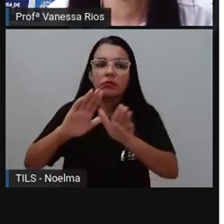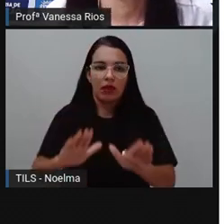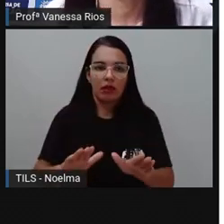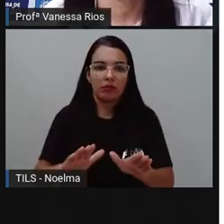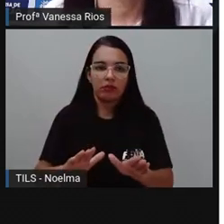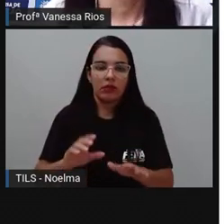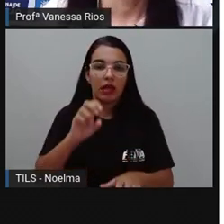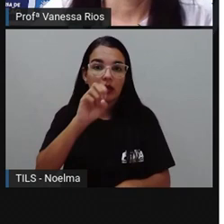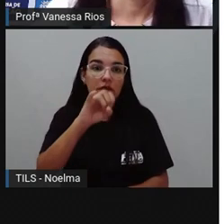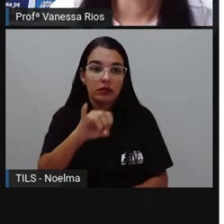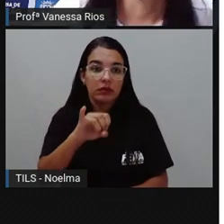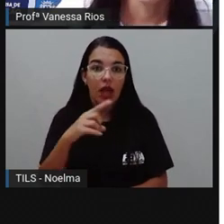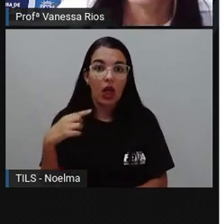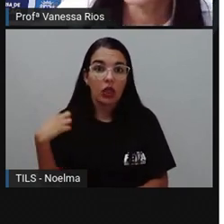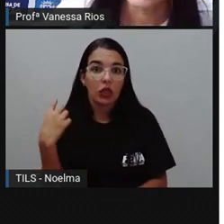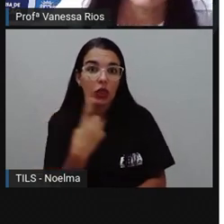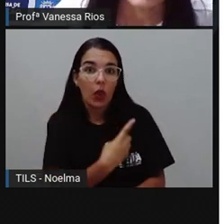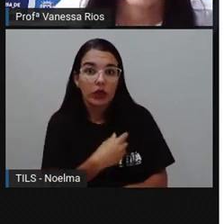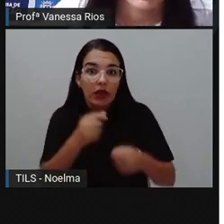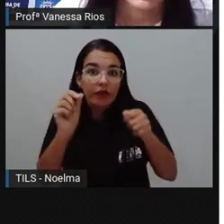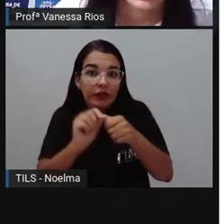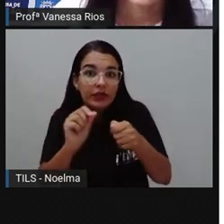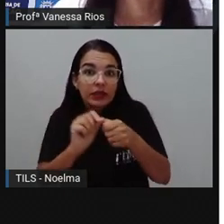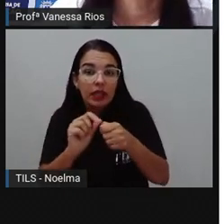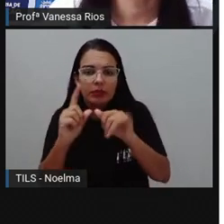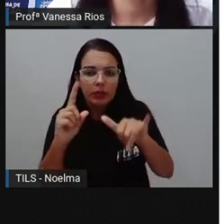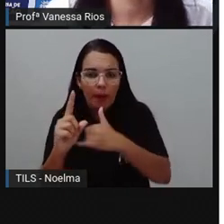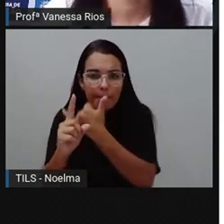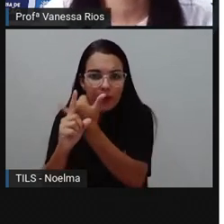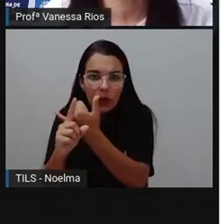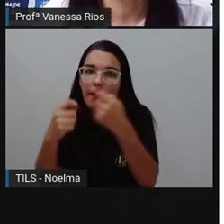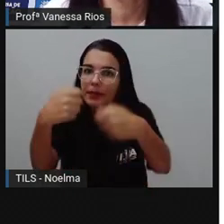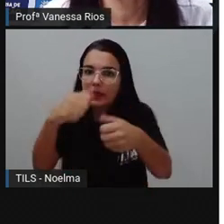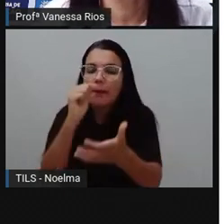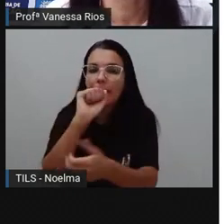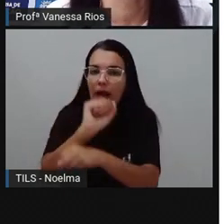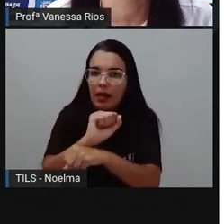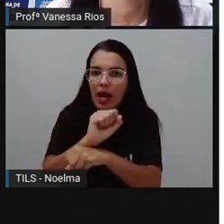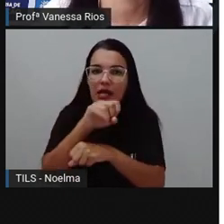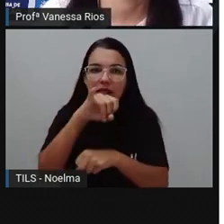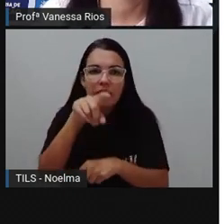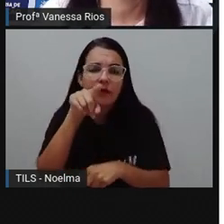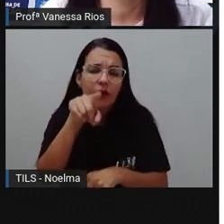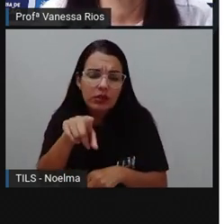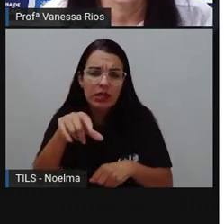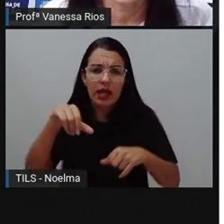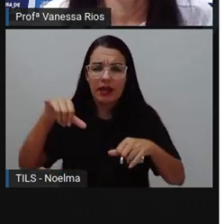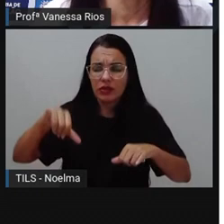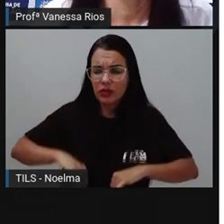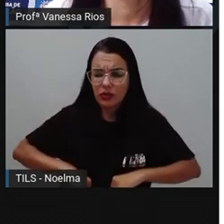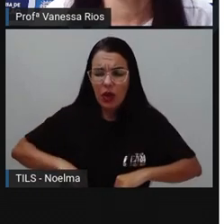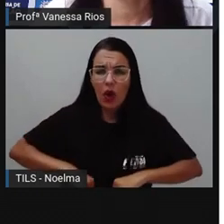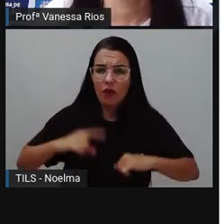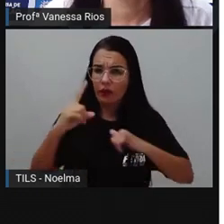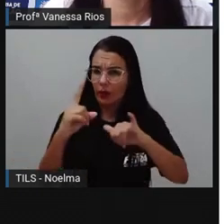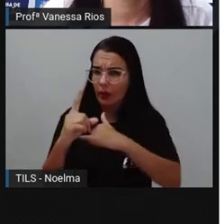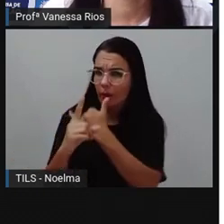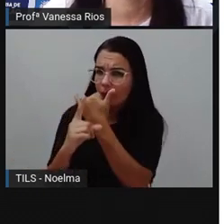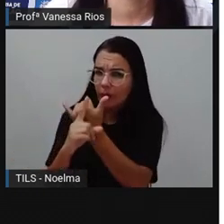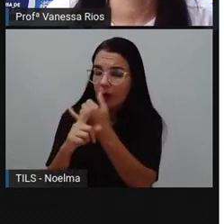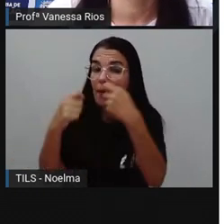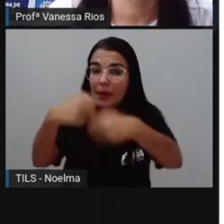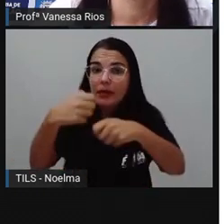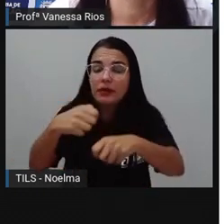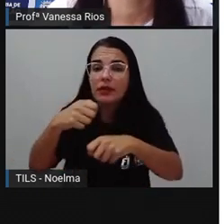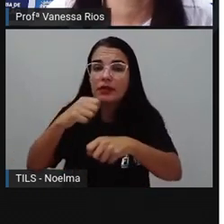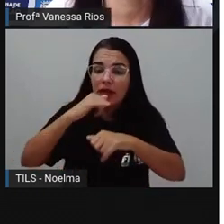se a gente estiver cometendo bullying, devemos parar. Se formos vítimas do bullying, devemos denunciar. E a gente também não pode